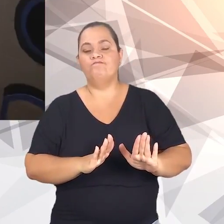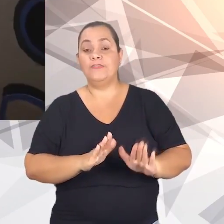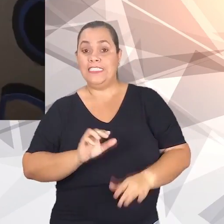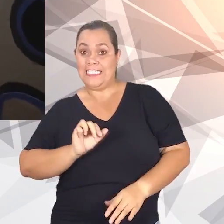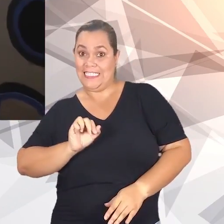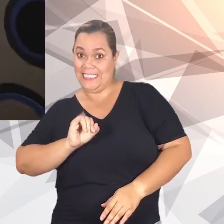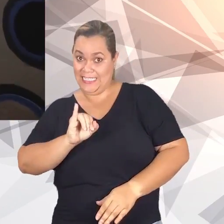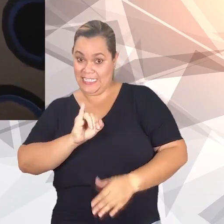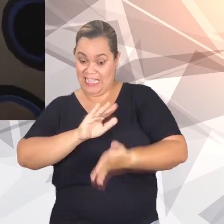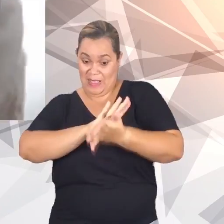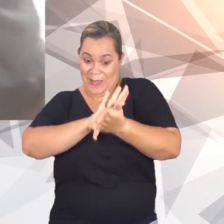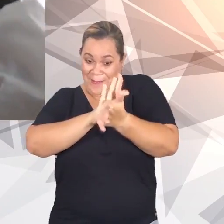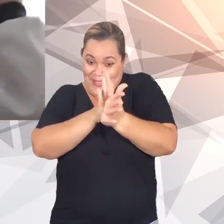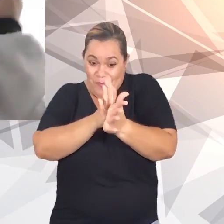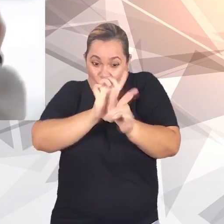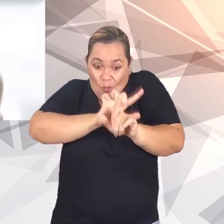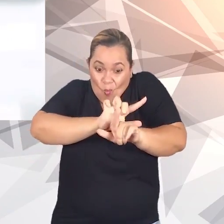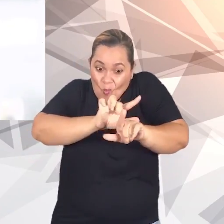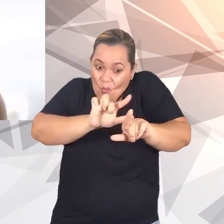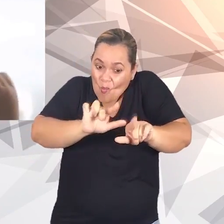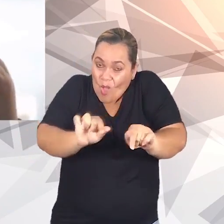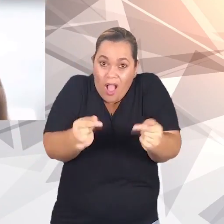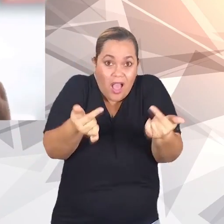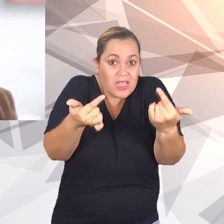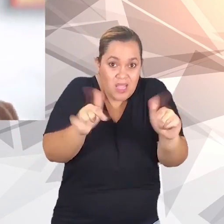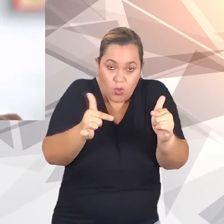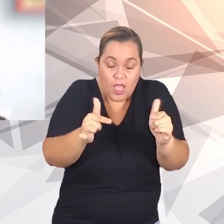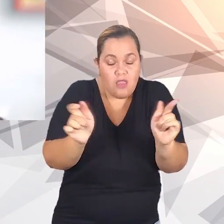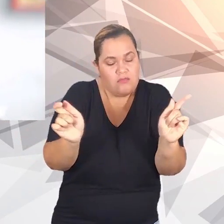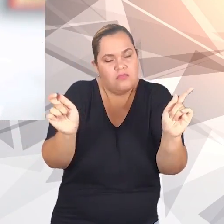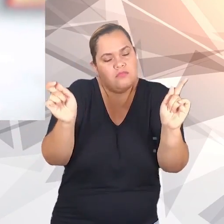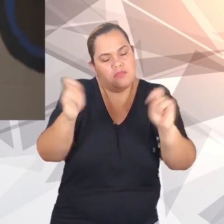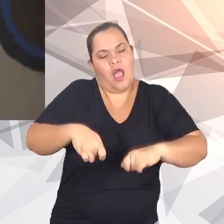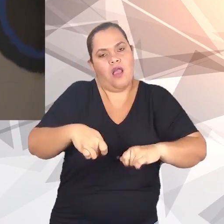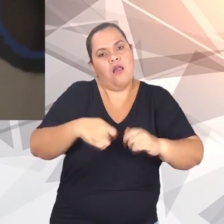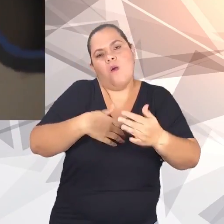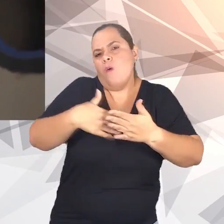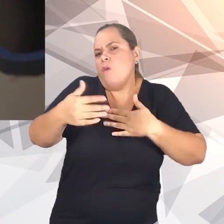Sem preconceito, tudo é possível.